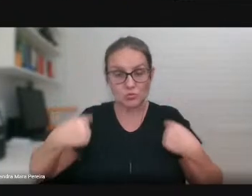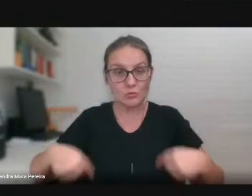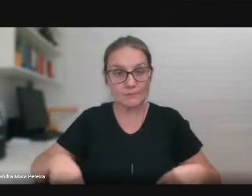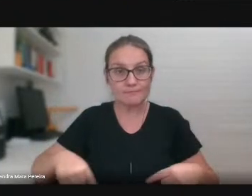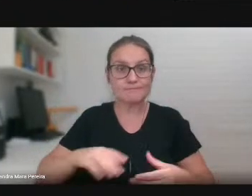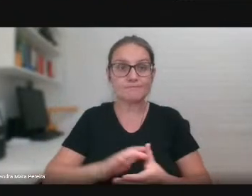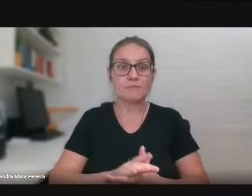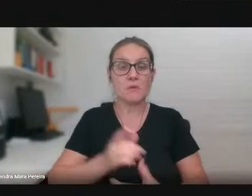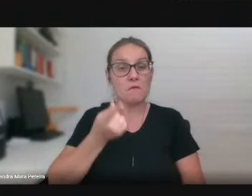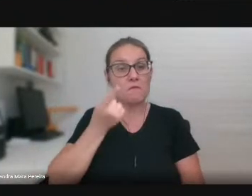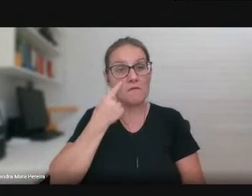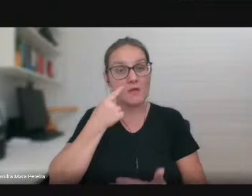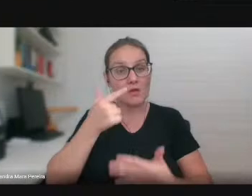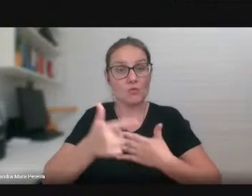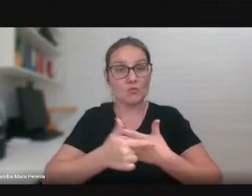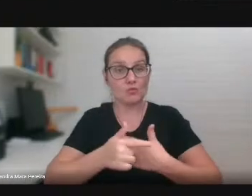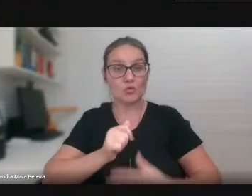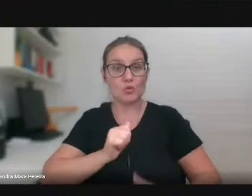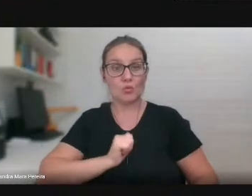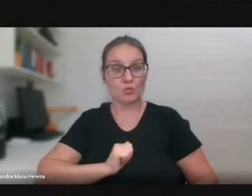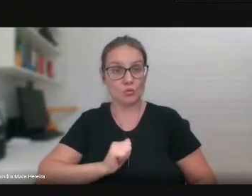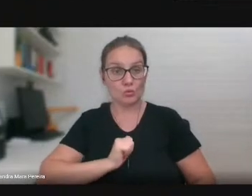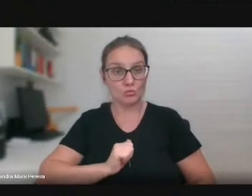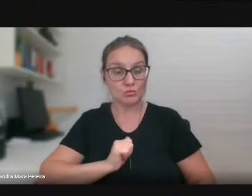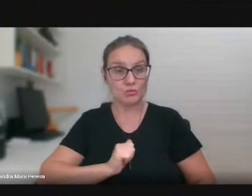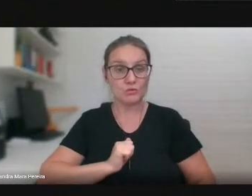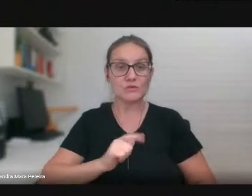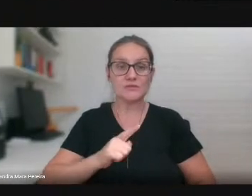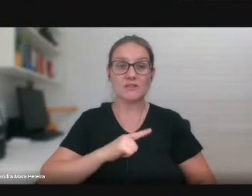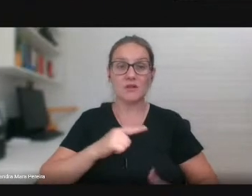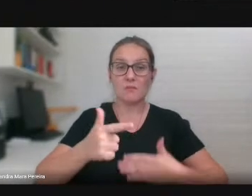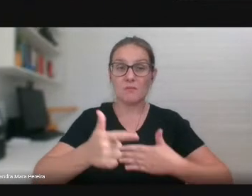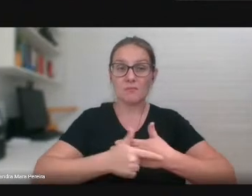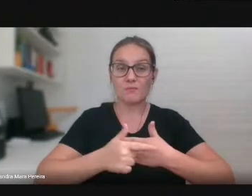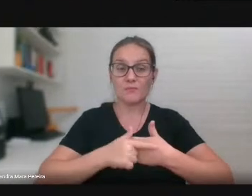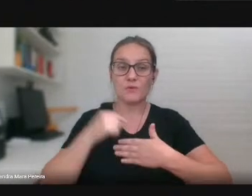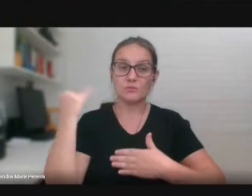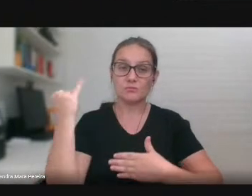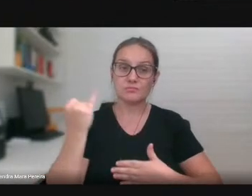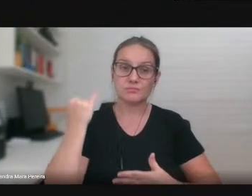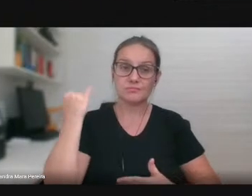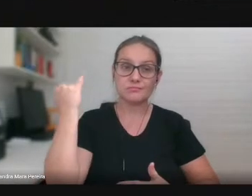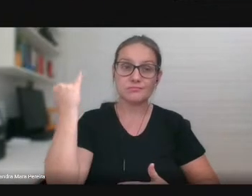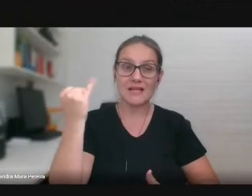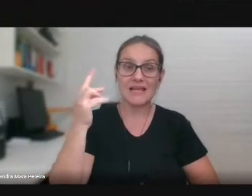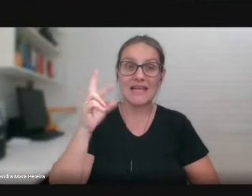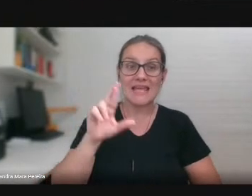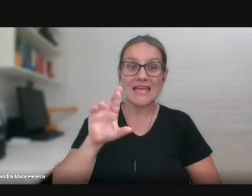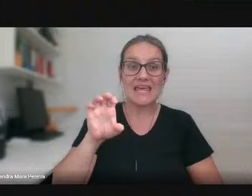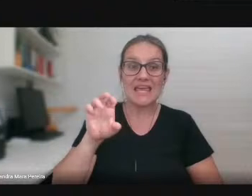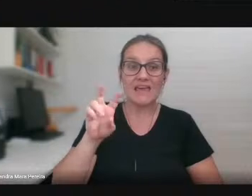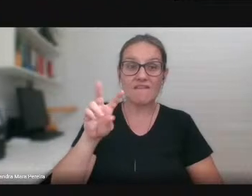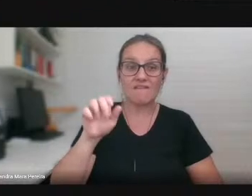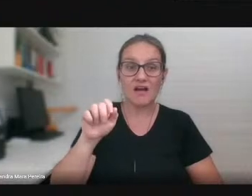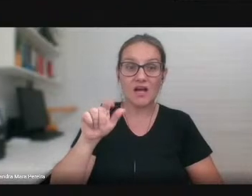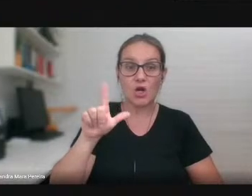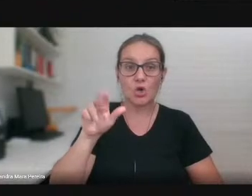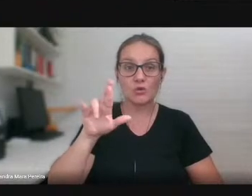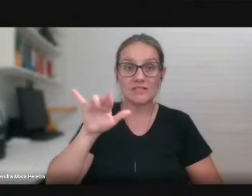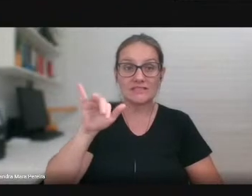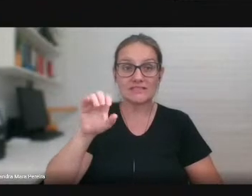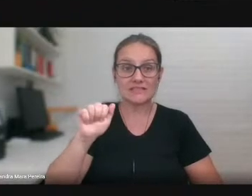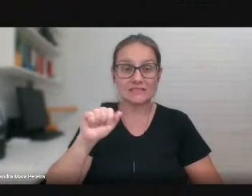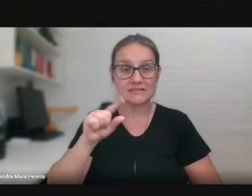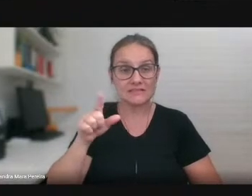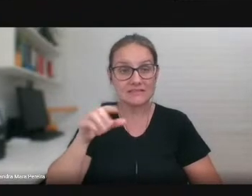teve e continuará tendo um papel importante na revalorização das diferenças